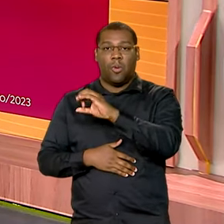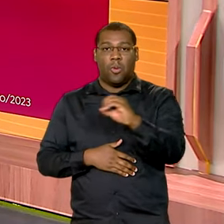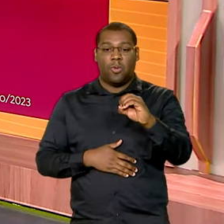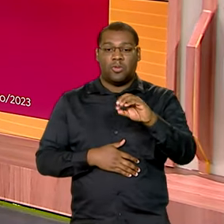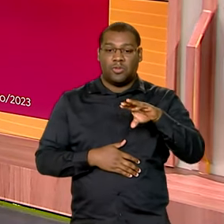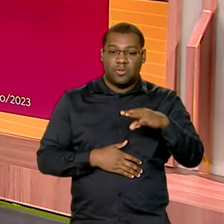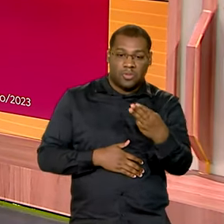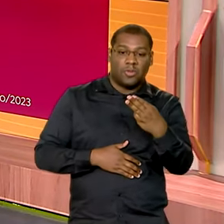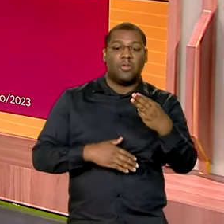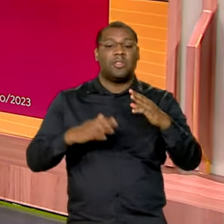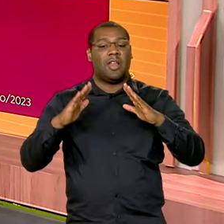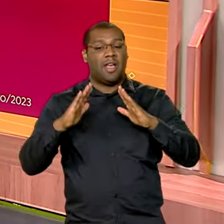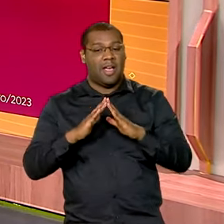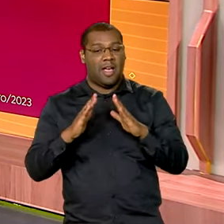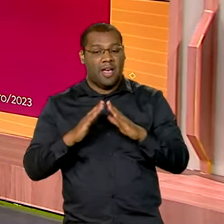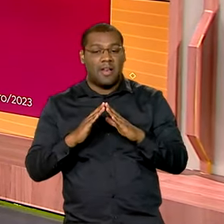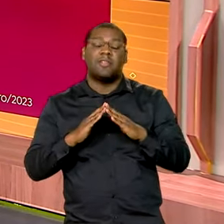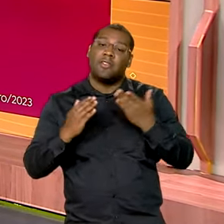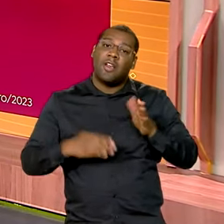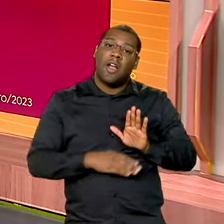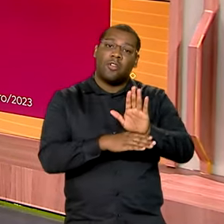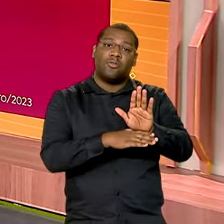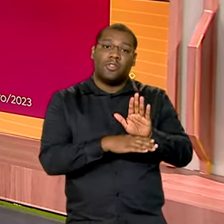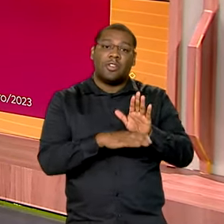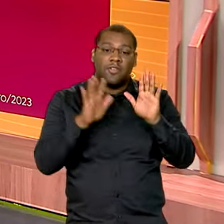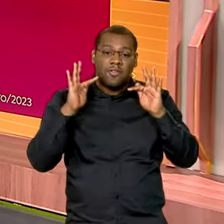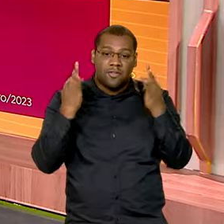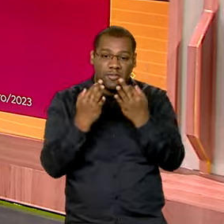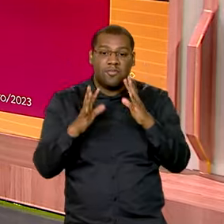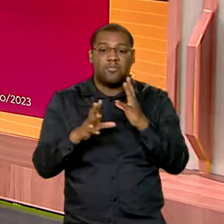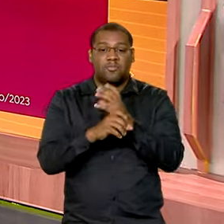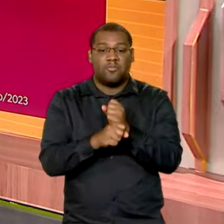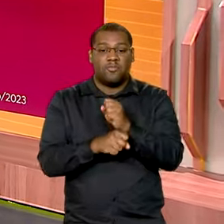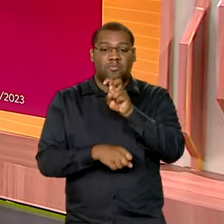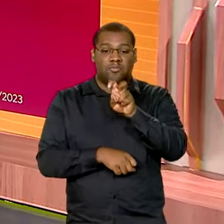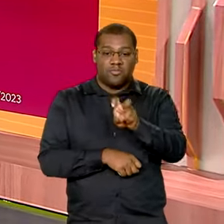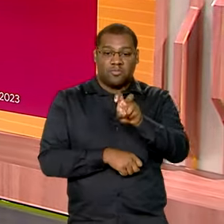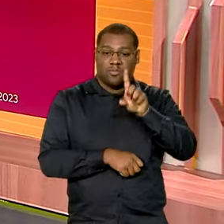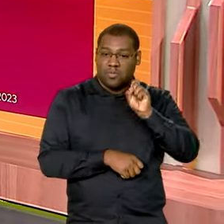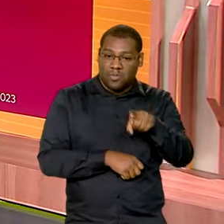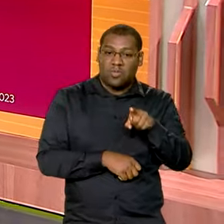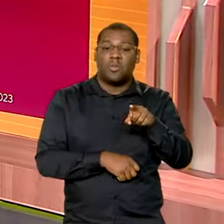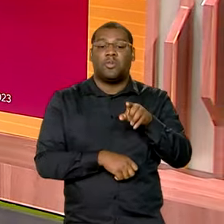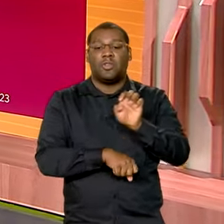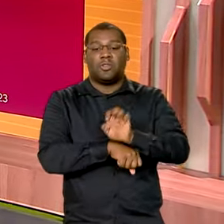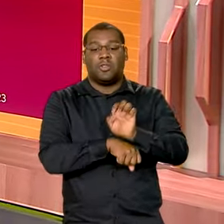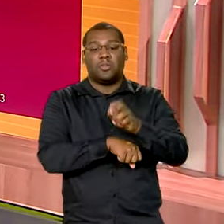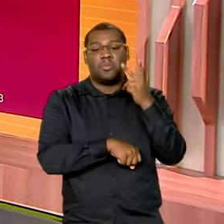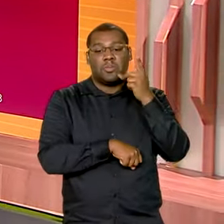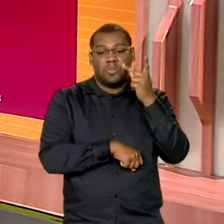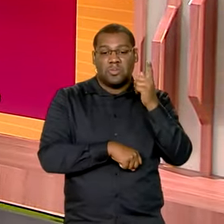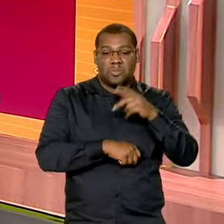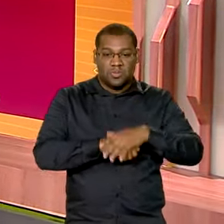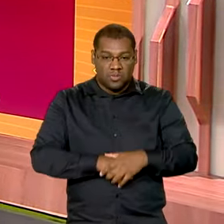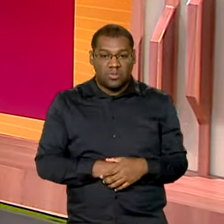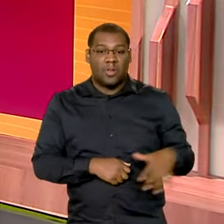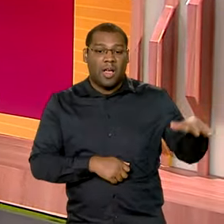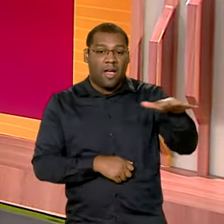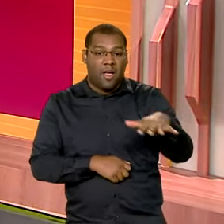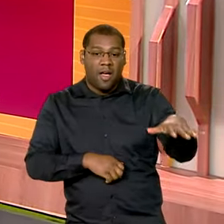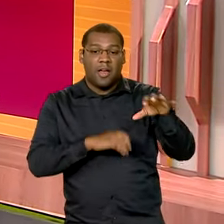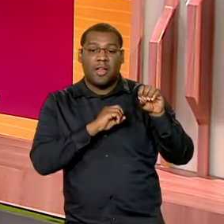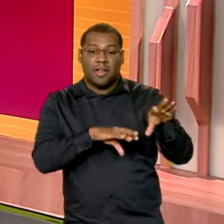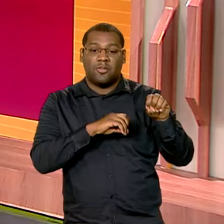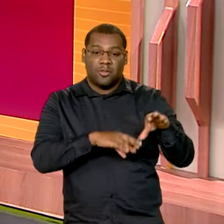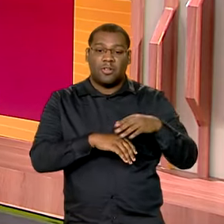em moradias para 5 mil famílias cearenses. Na educação, o município fez a adesão ao programa